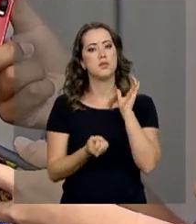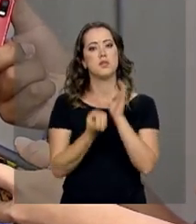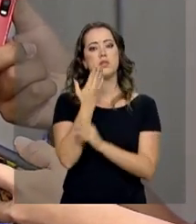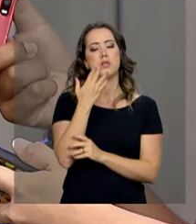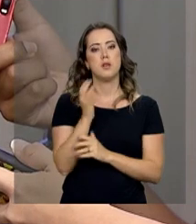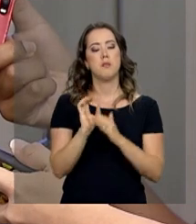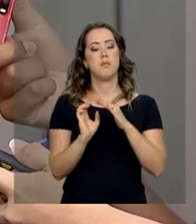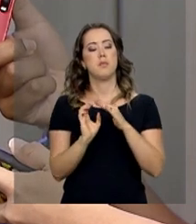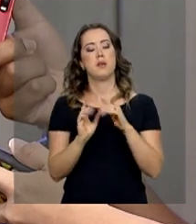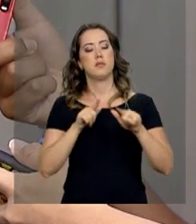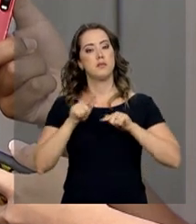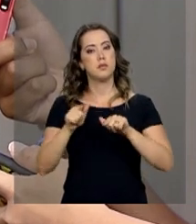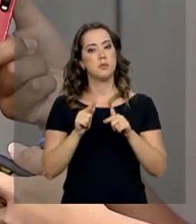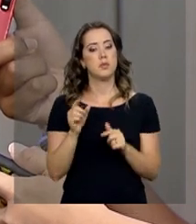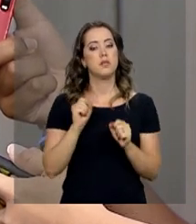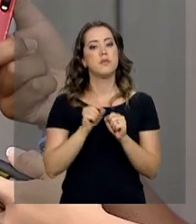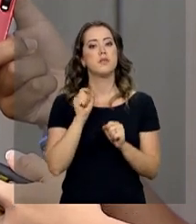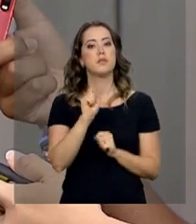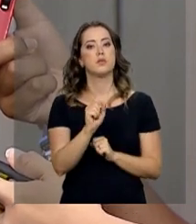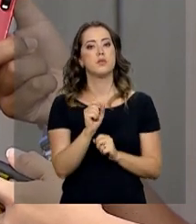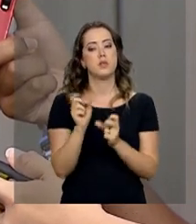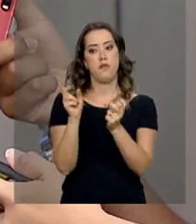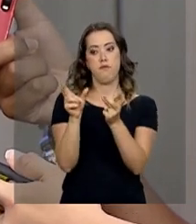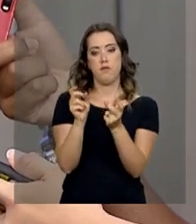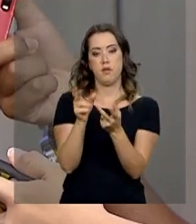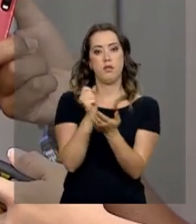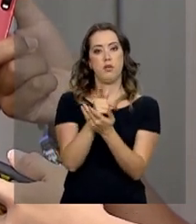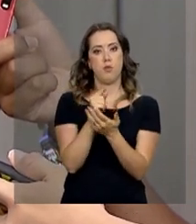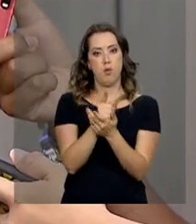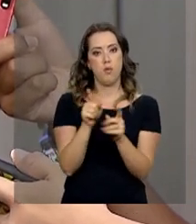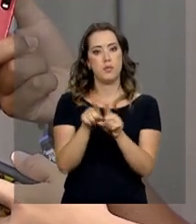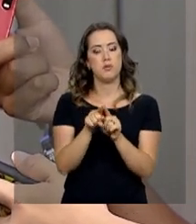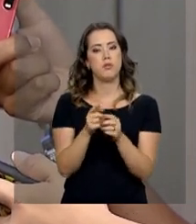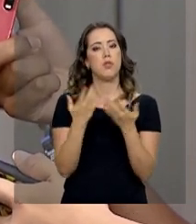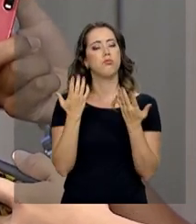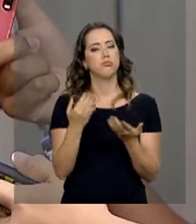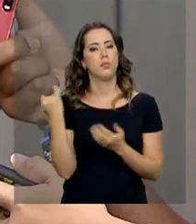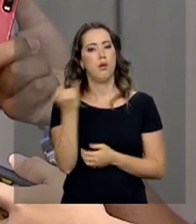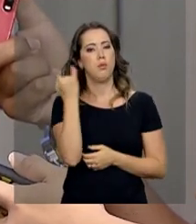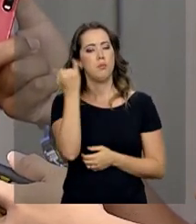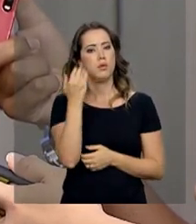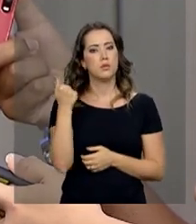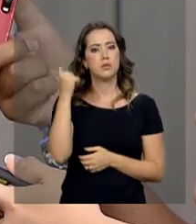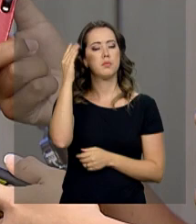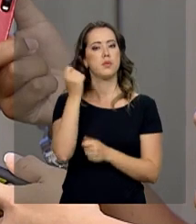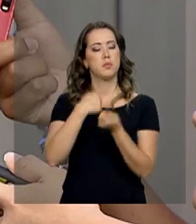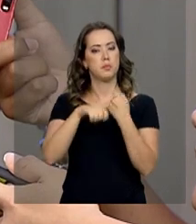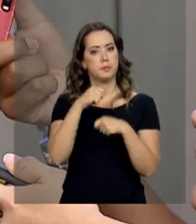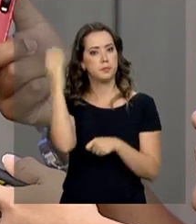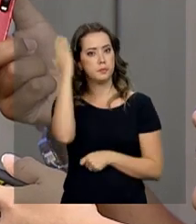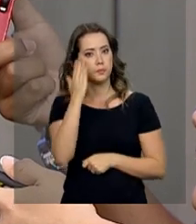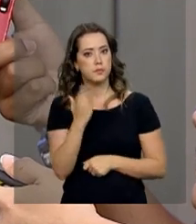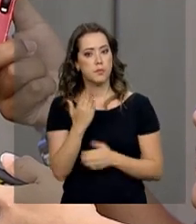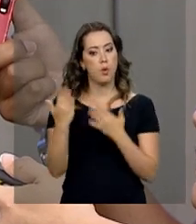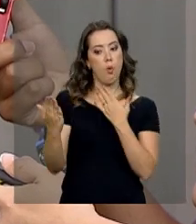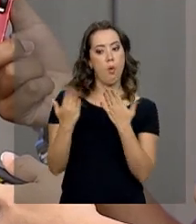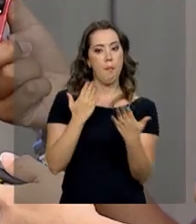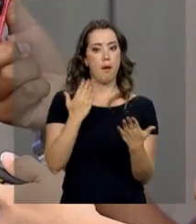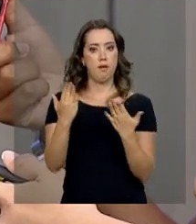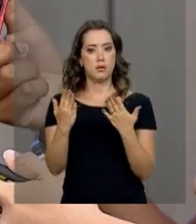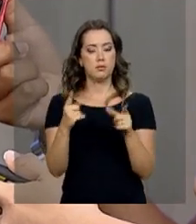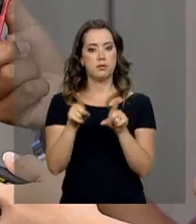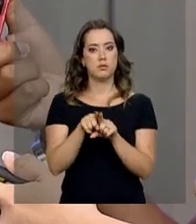mais empregos e que faz com que o comércio exterior tenha um peso ainda maior para a economia brasileira. Então, em comparação